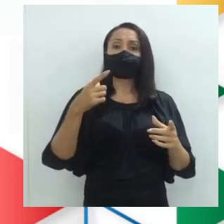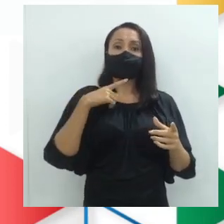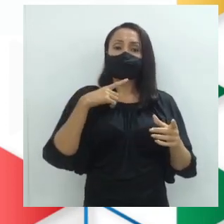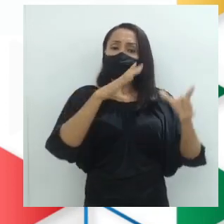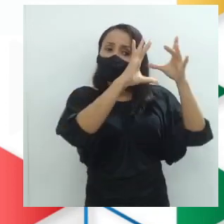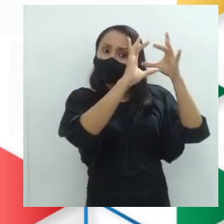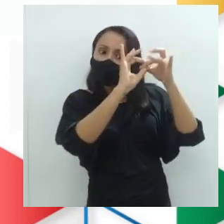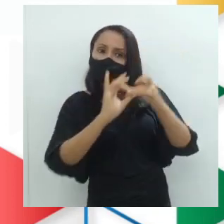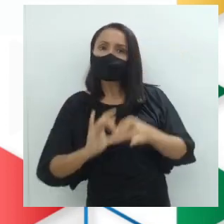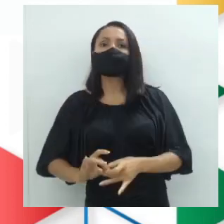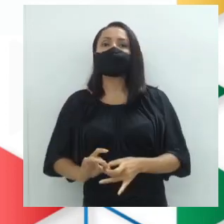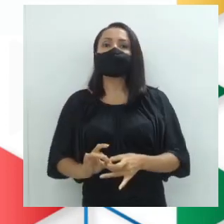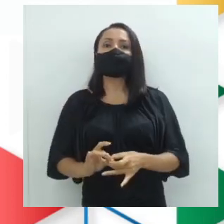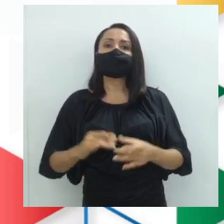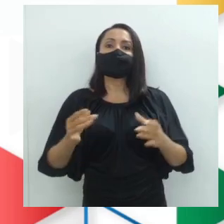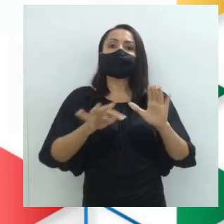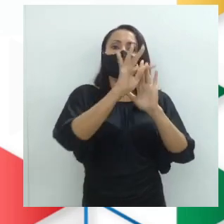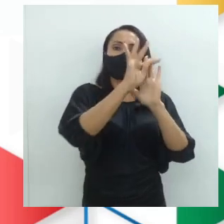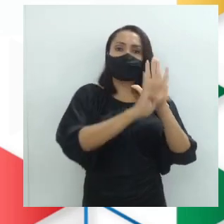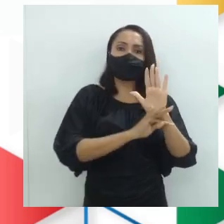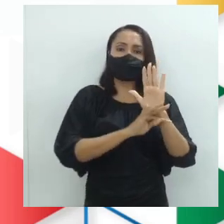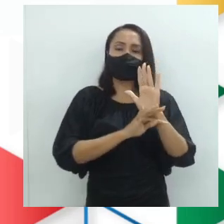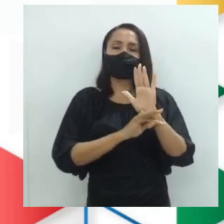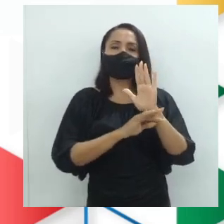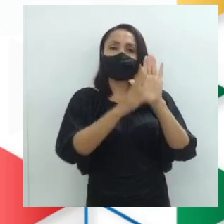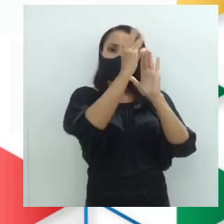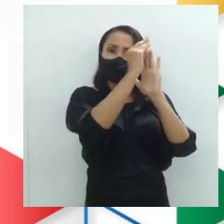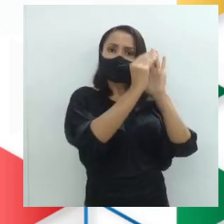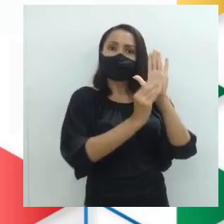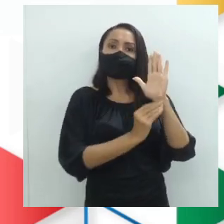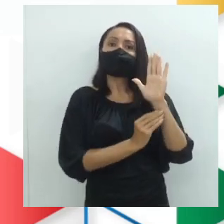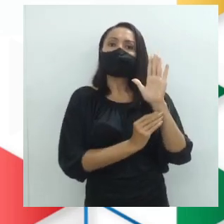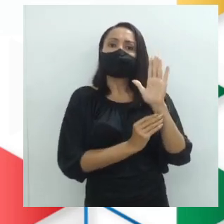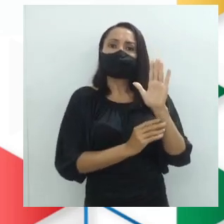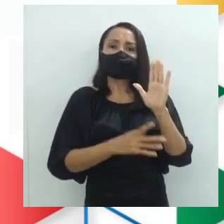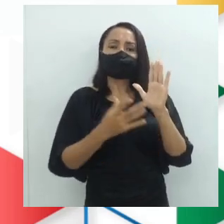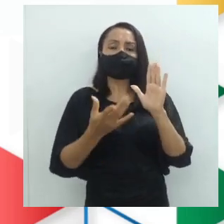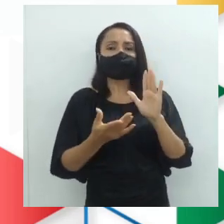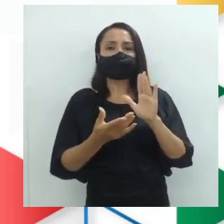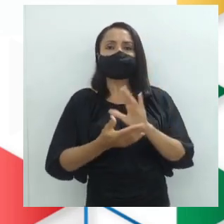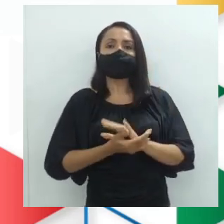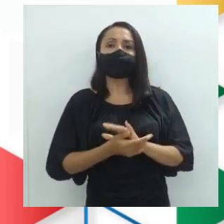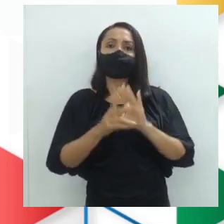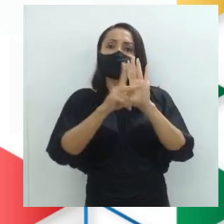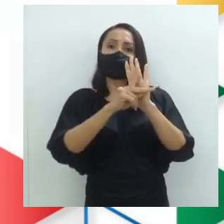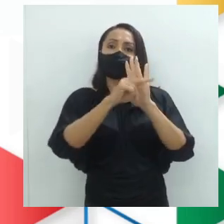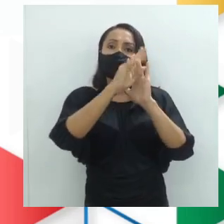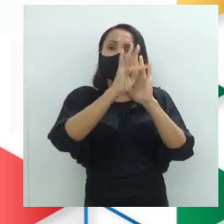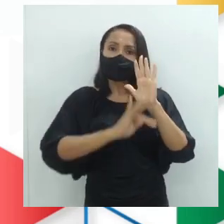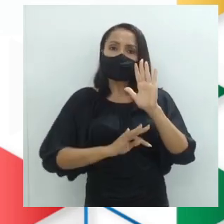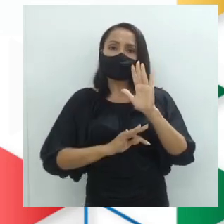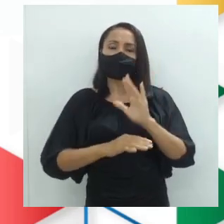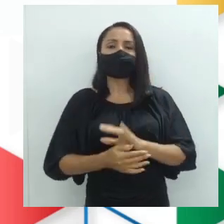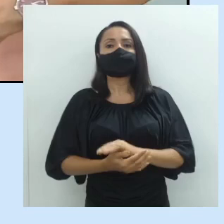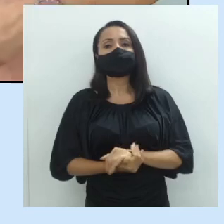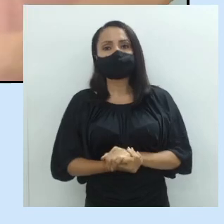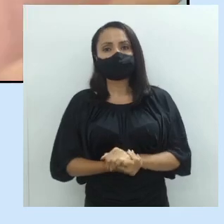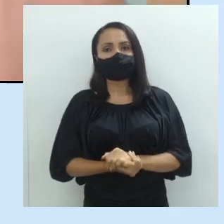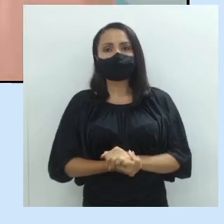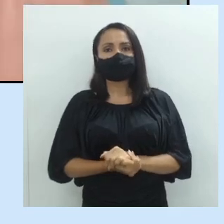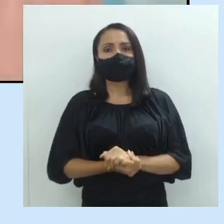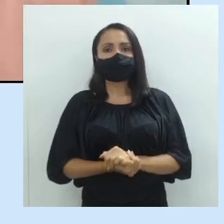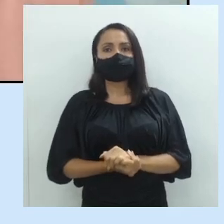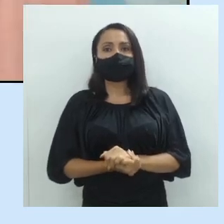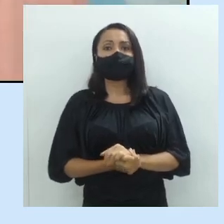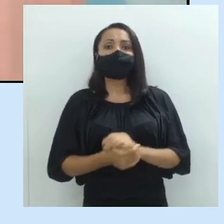em que o texto está inserido e mesmo por dados fornecidos pelo próprio texto. Cortando para mim agora,